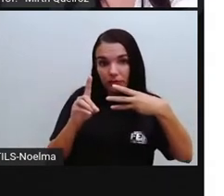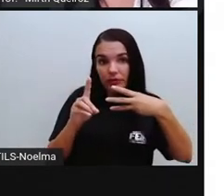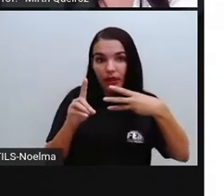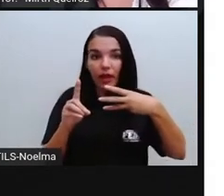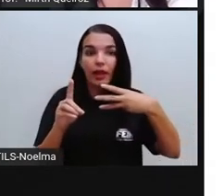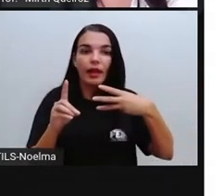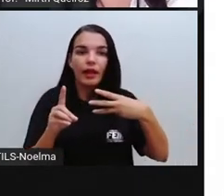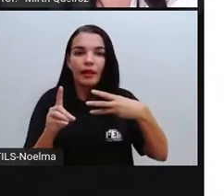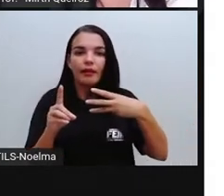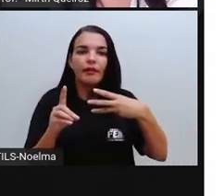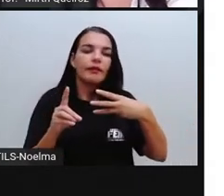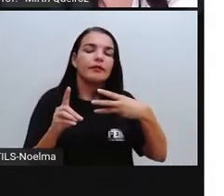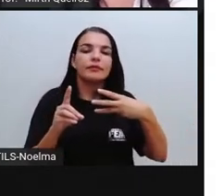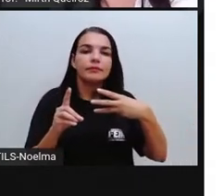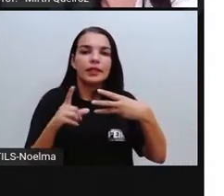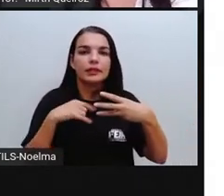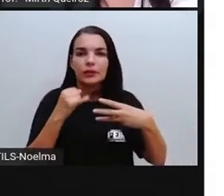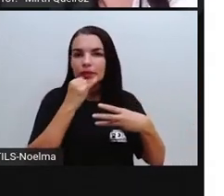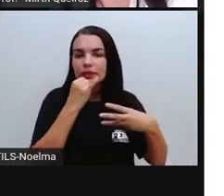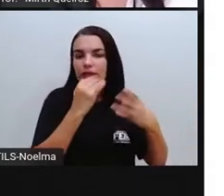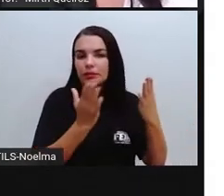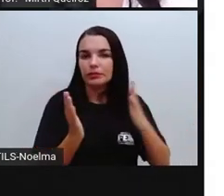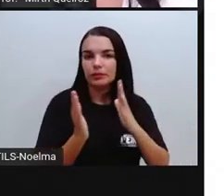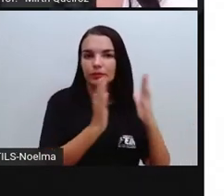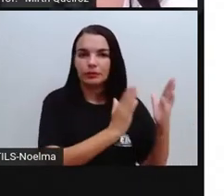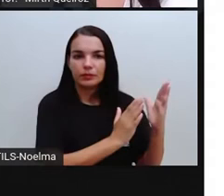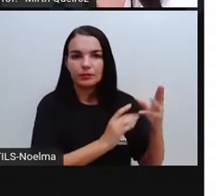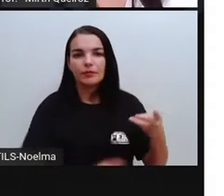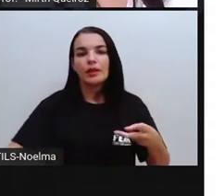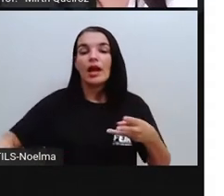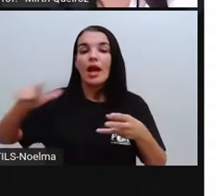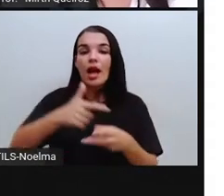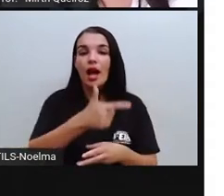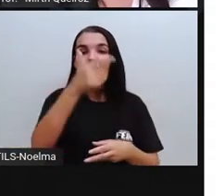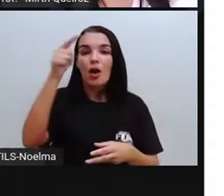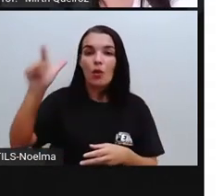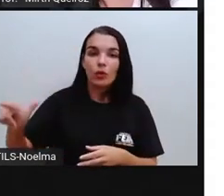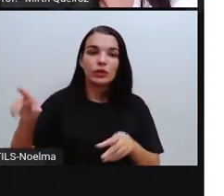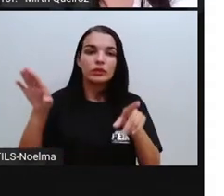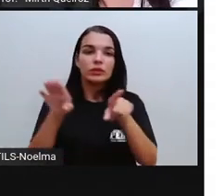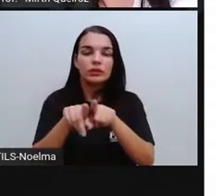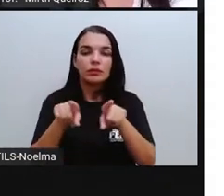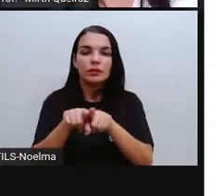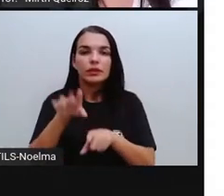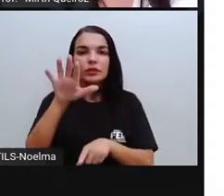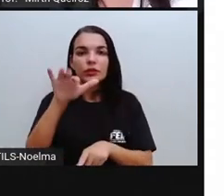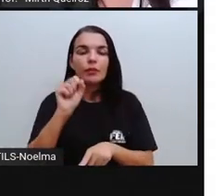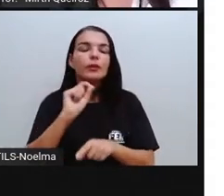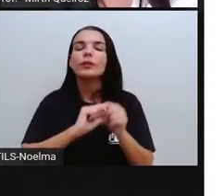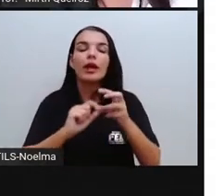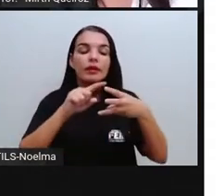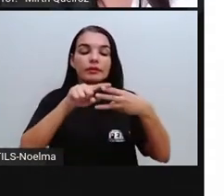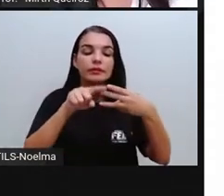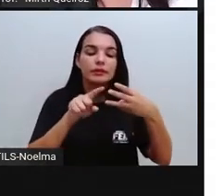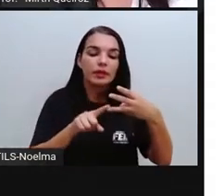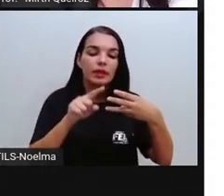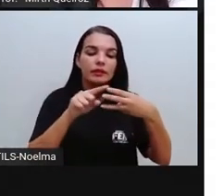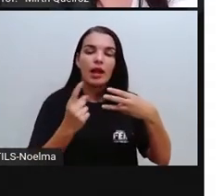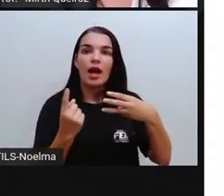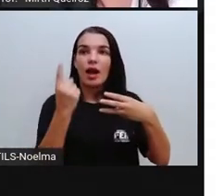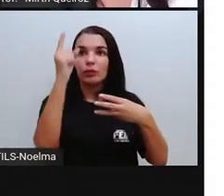cubo, esfera, cone, paralelepípedo e cilindro. Por quê? Porque tem comprimento, tem